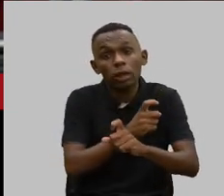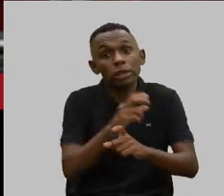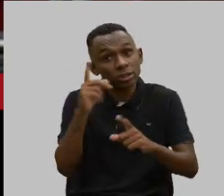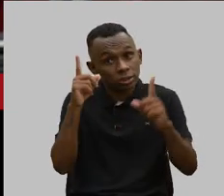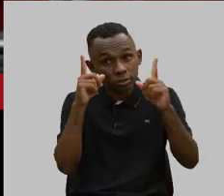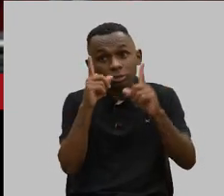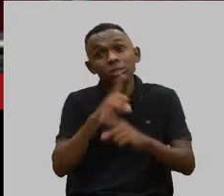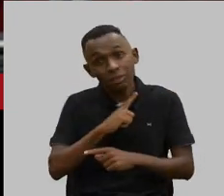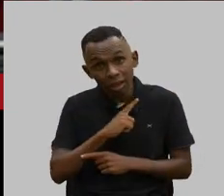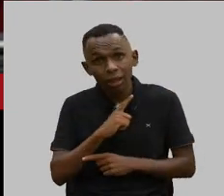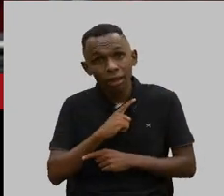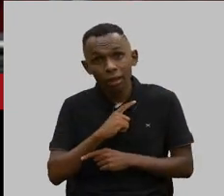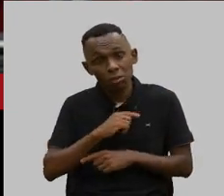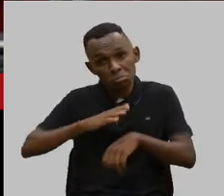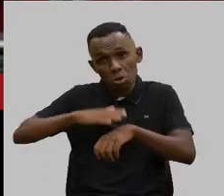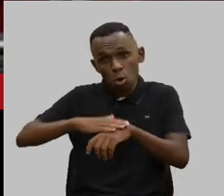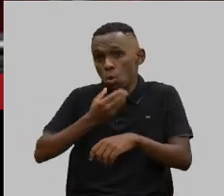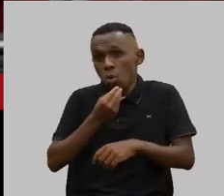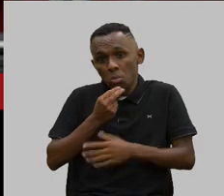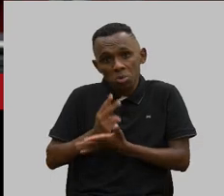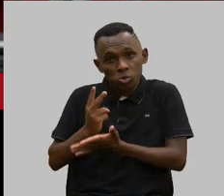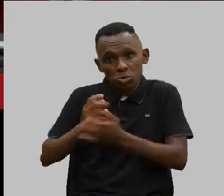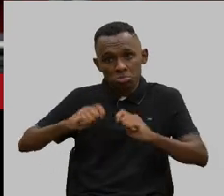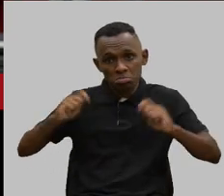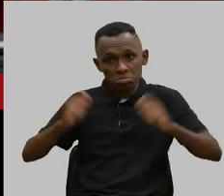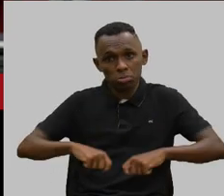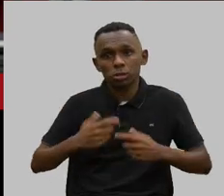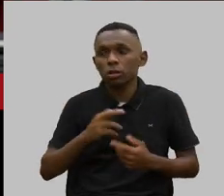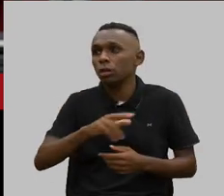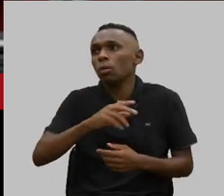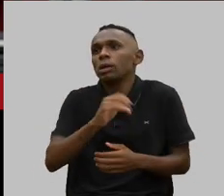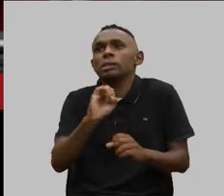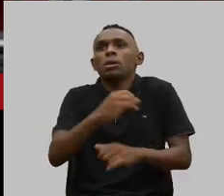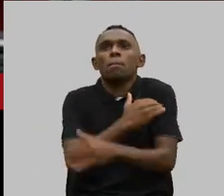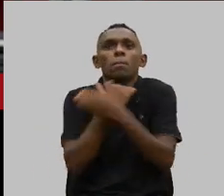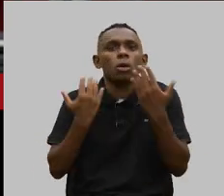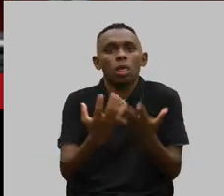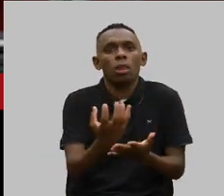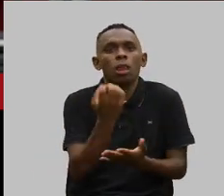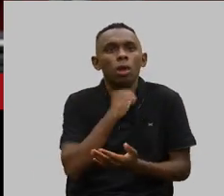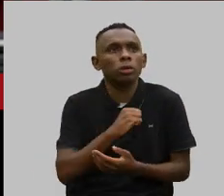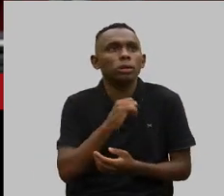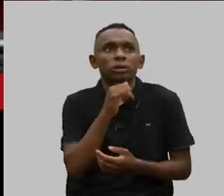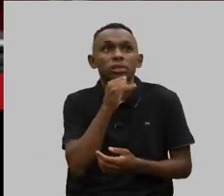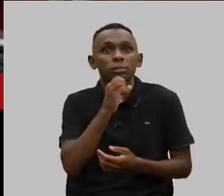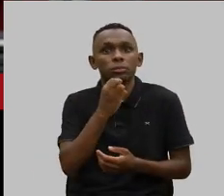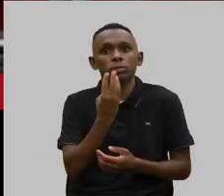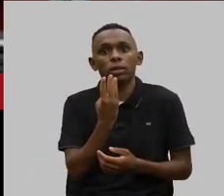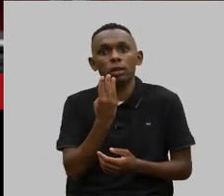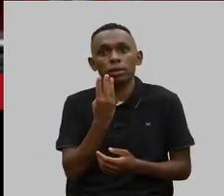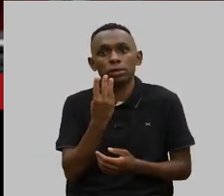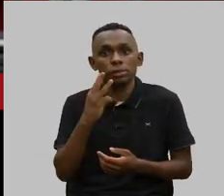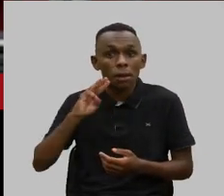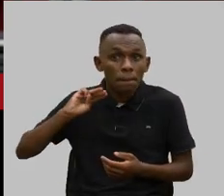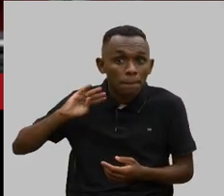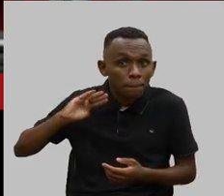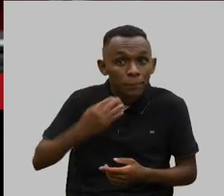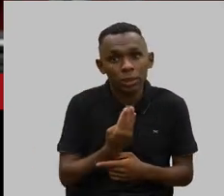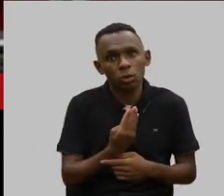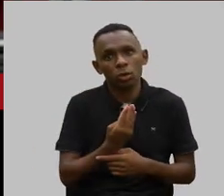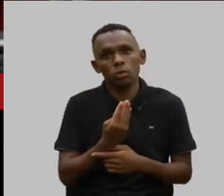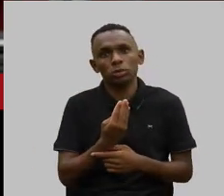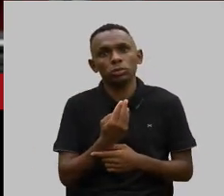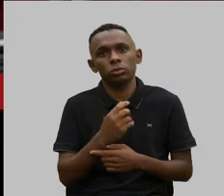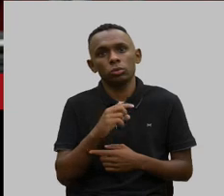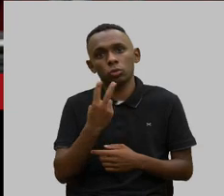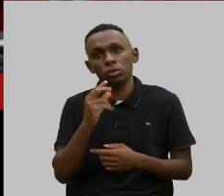Eles podem se sustentar. Eles não vão morrer se o lucro não for de 3 bilhões, for de 2,7 bilhões.